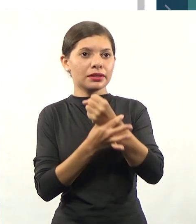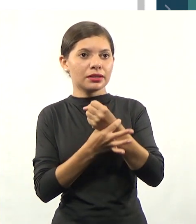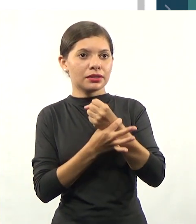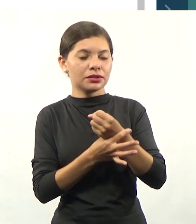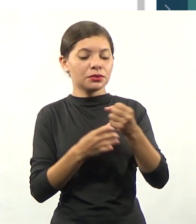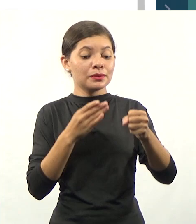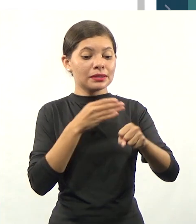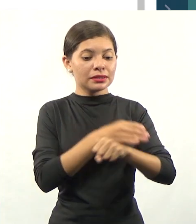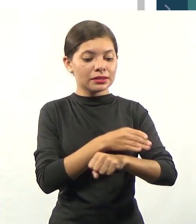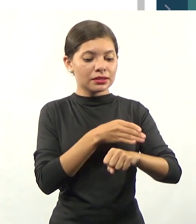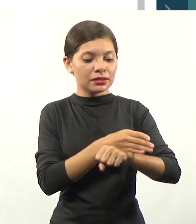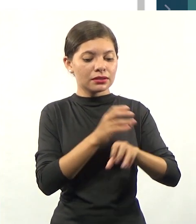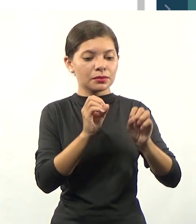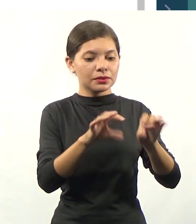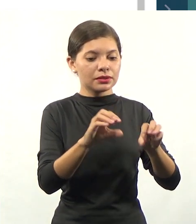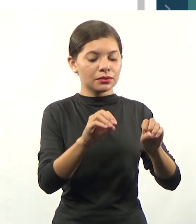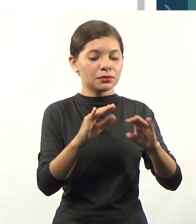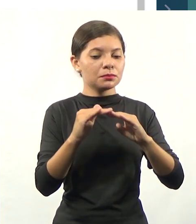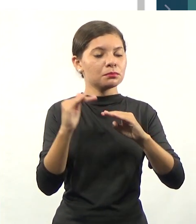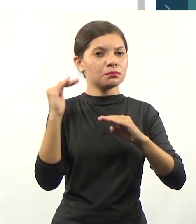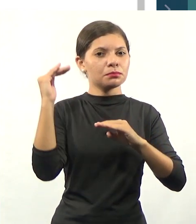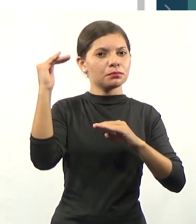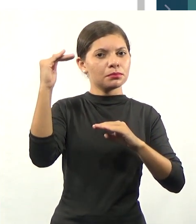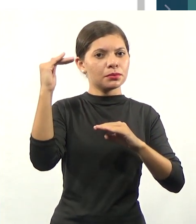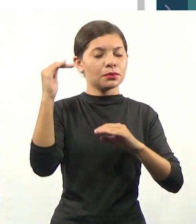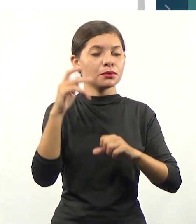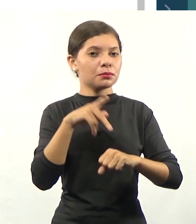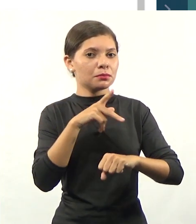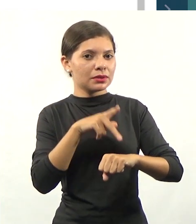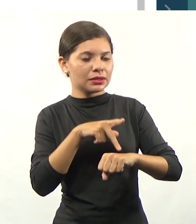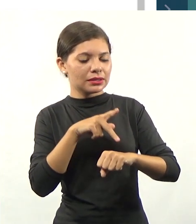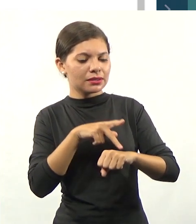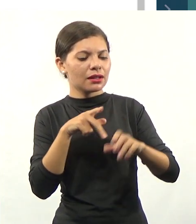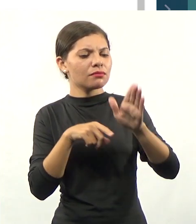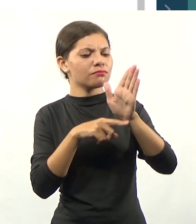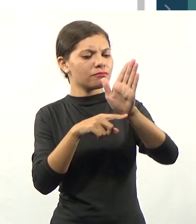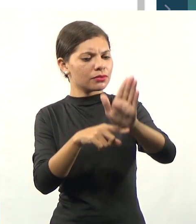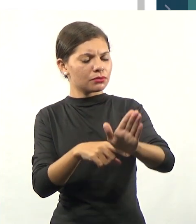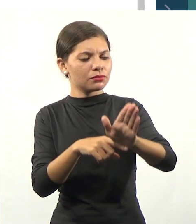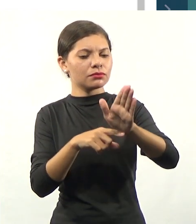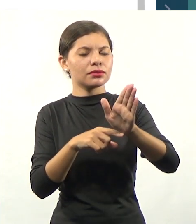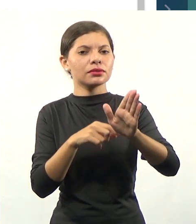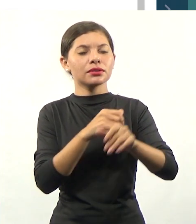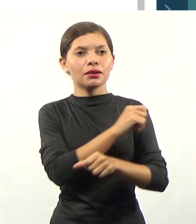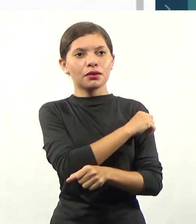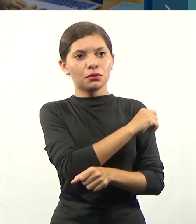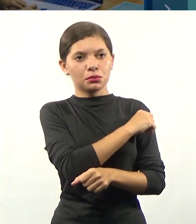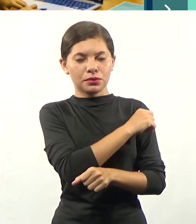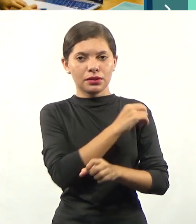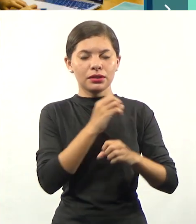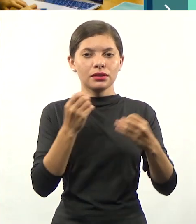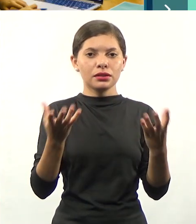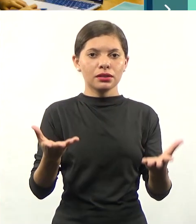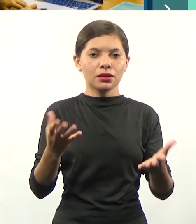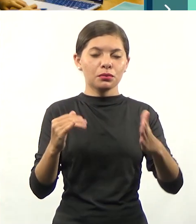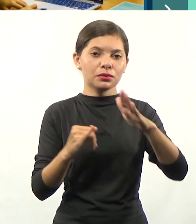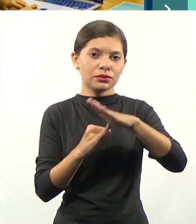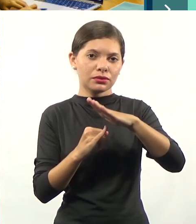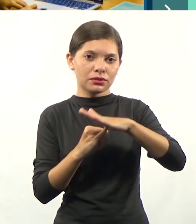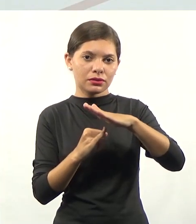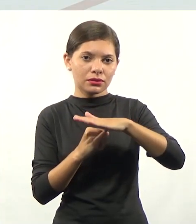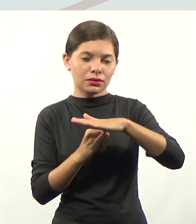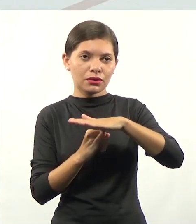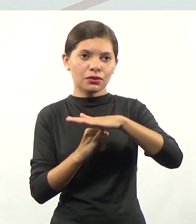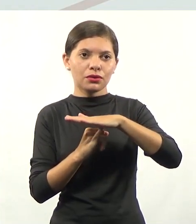ao ensino superior, esses países, eles fornecem subsídio aos alunos. Então, quando a rede, ou